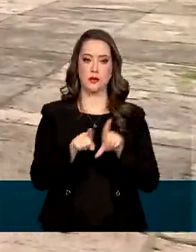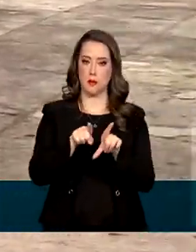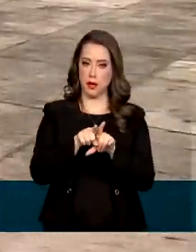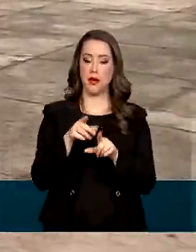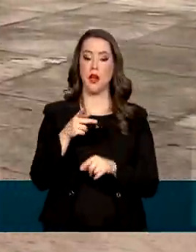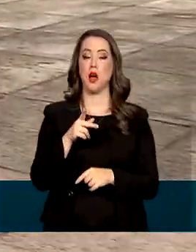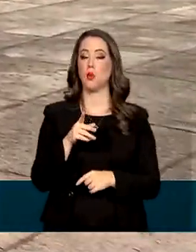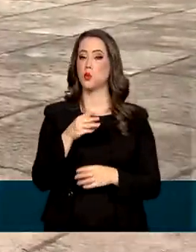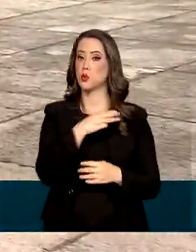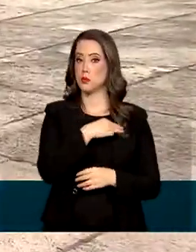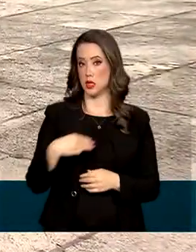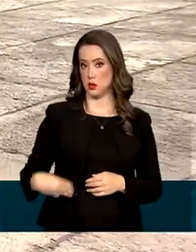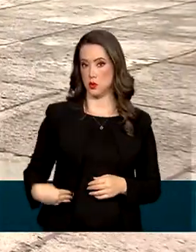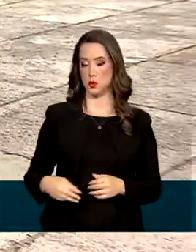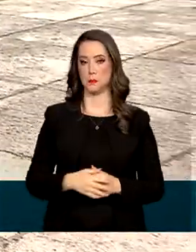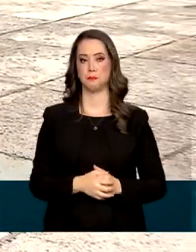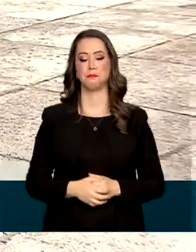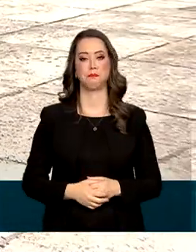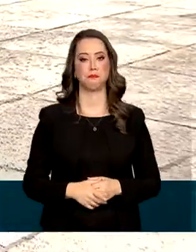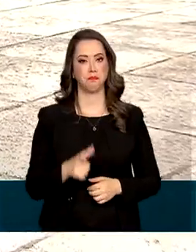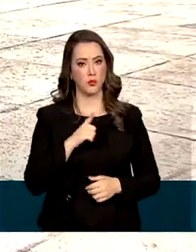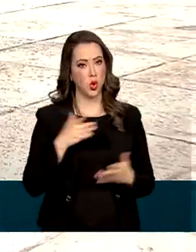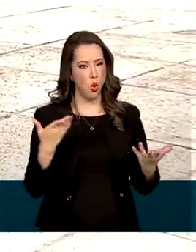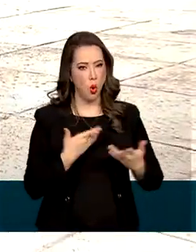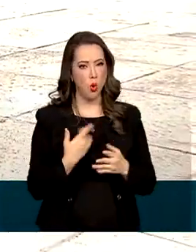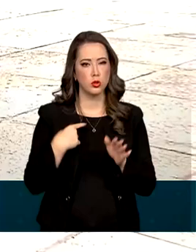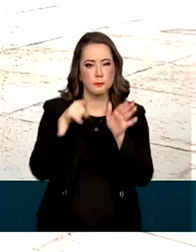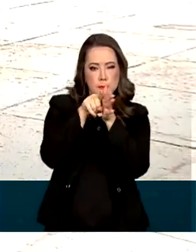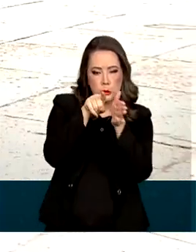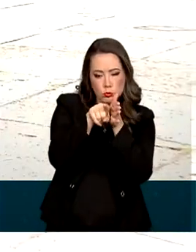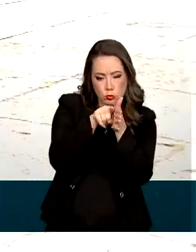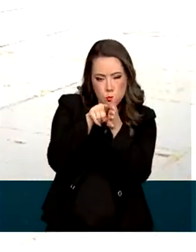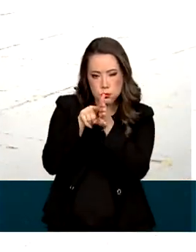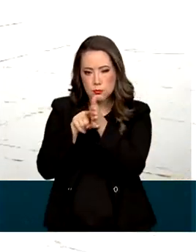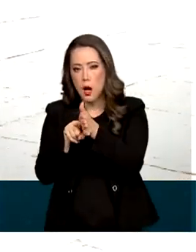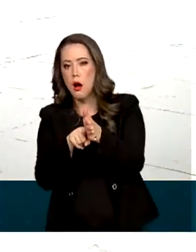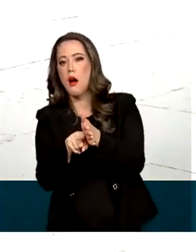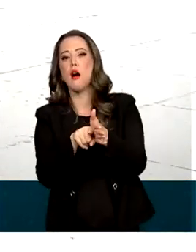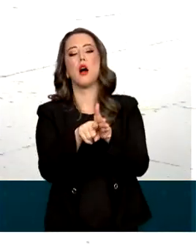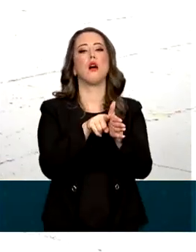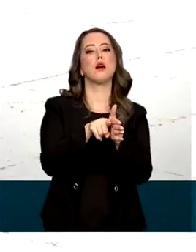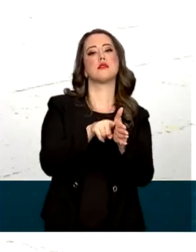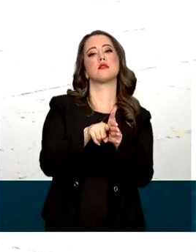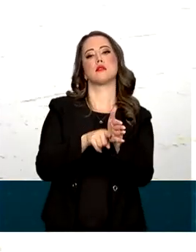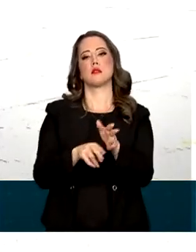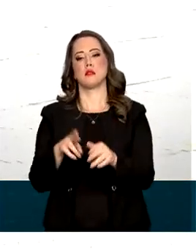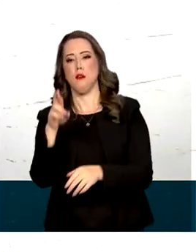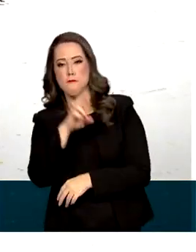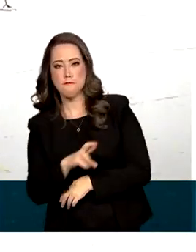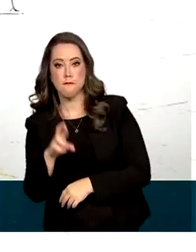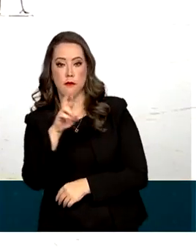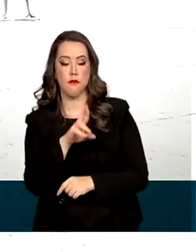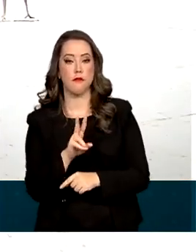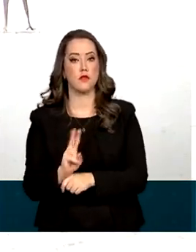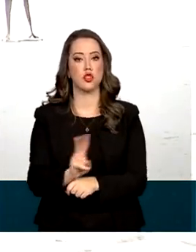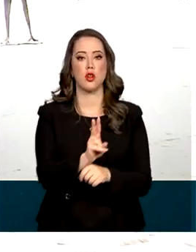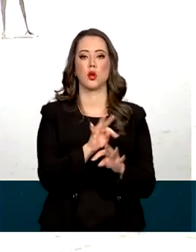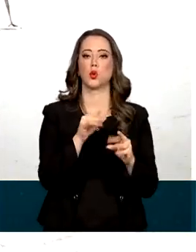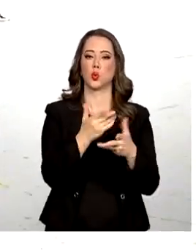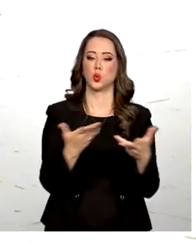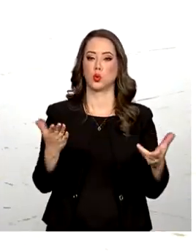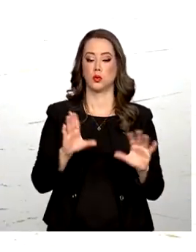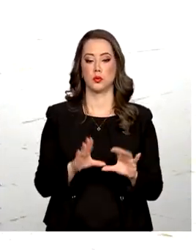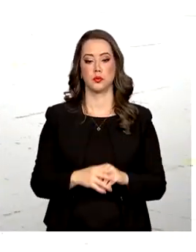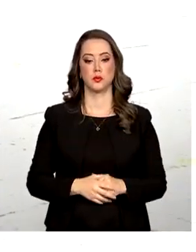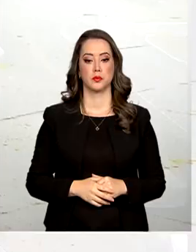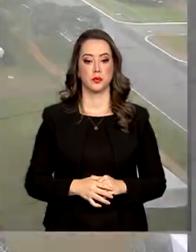ministérios, Renata, vai passar por uma varredura hoje para garantir a segurança de quem vem aí acompanhar a cerimônia. É que a gente vai acompanhar agora na